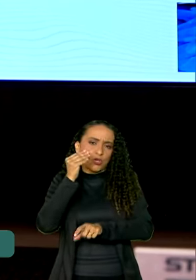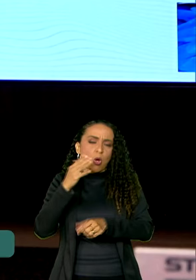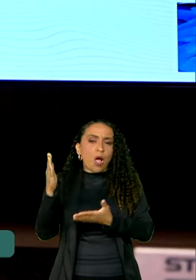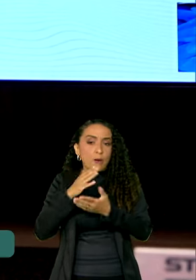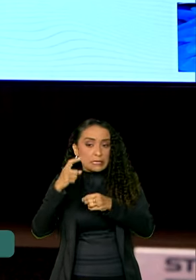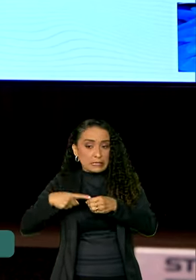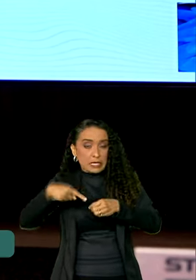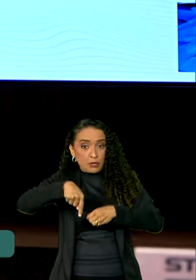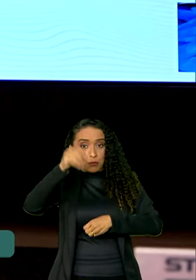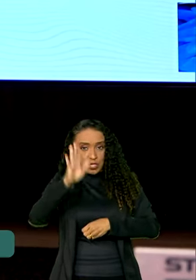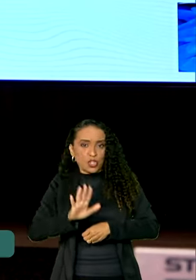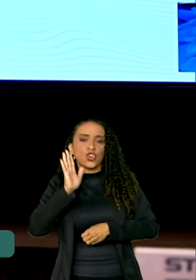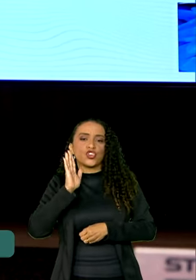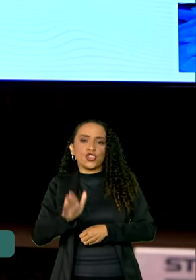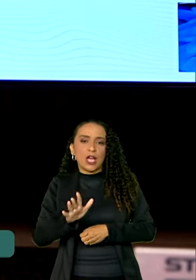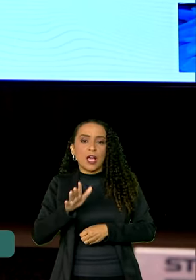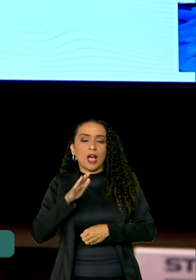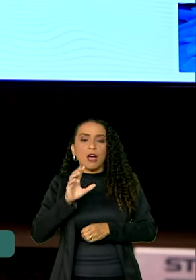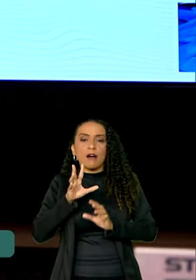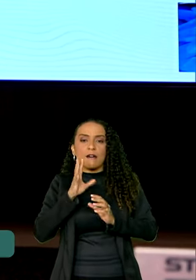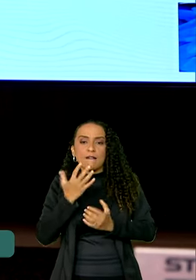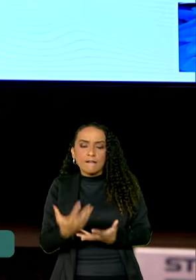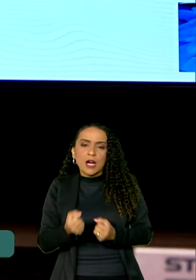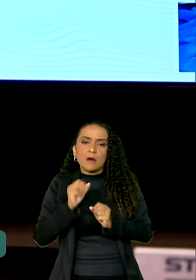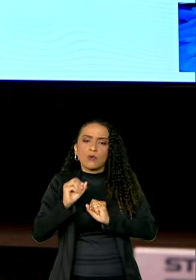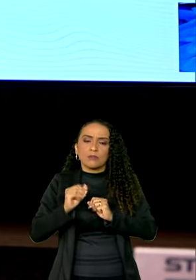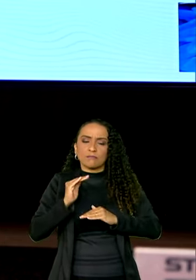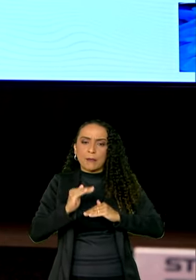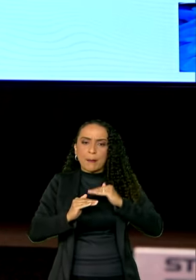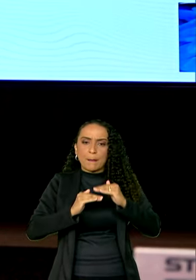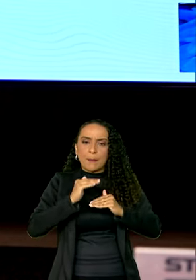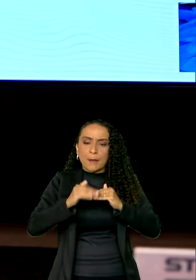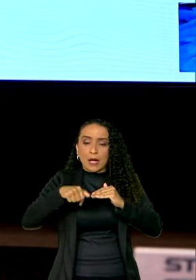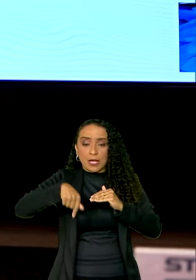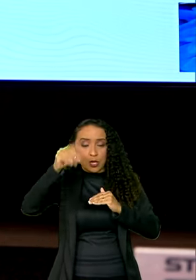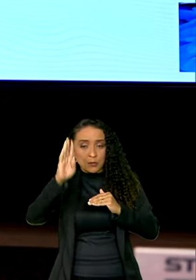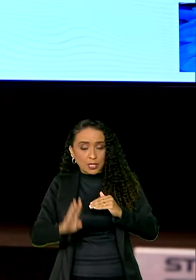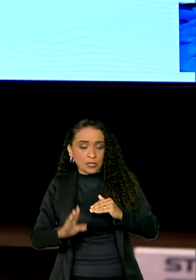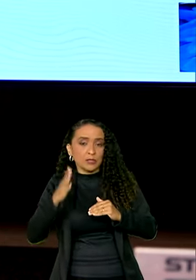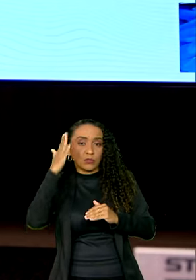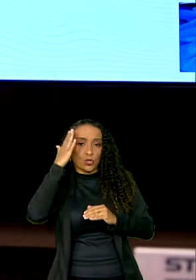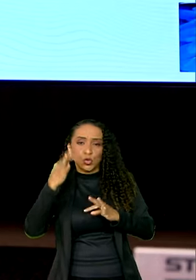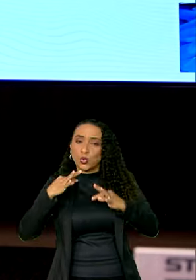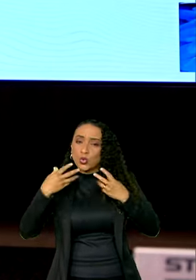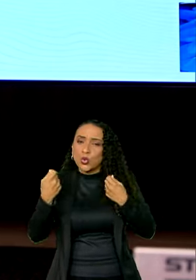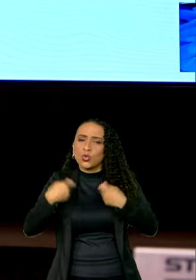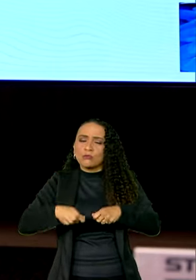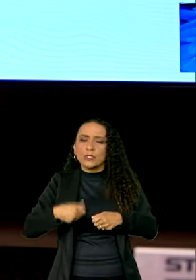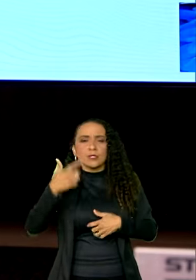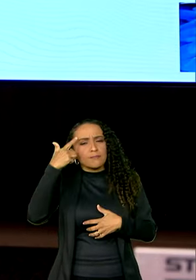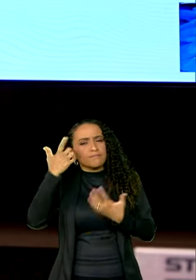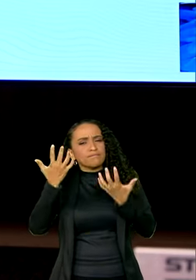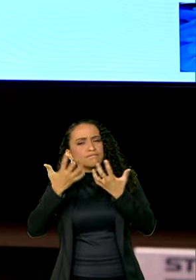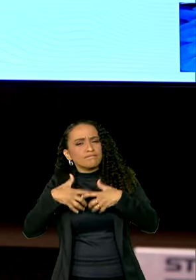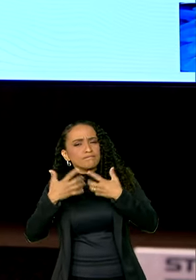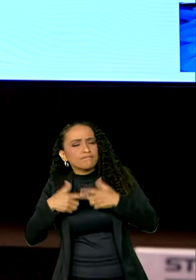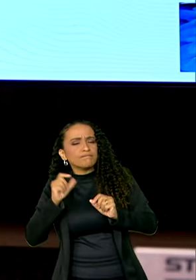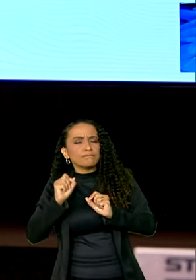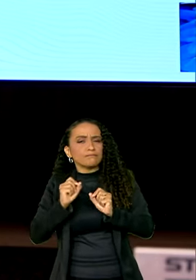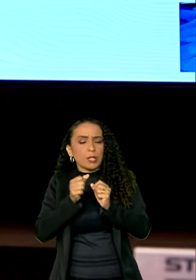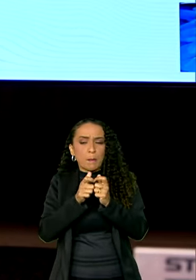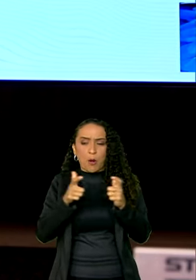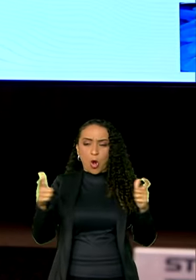cidades no Brasil. Nós vamos dar escala. Sabemos que no Brasil, tudo tem que ser pensado nessa grande